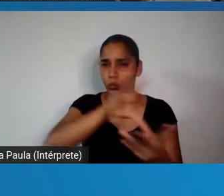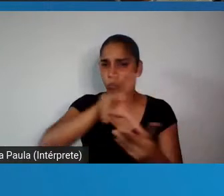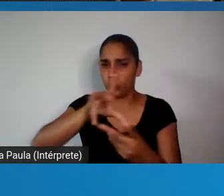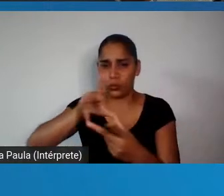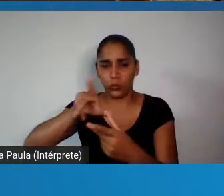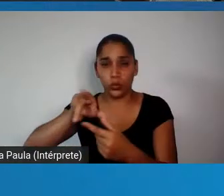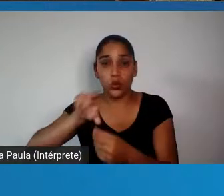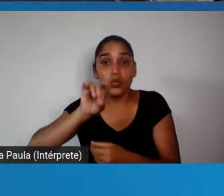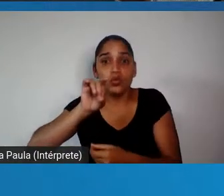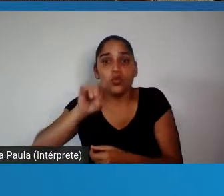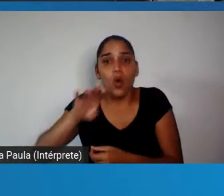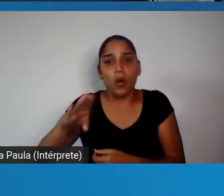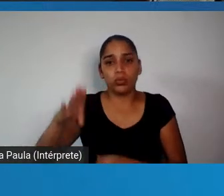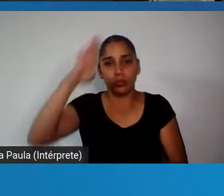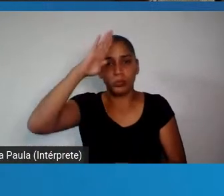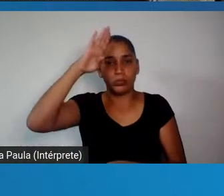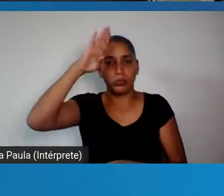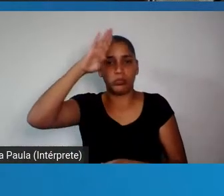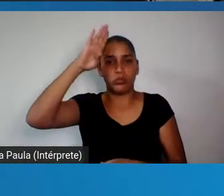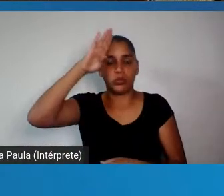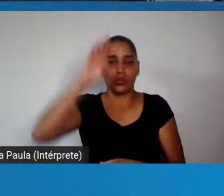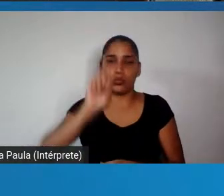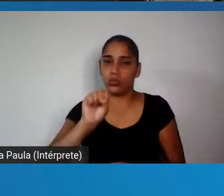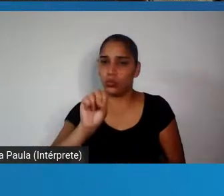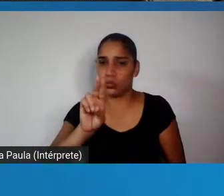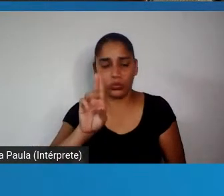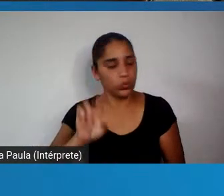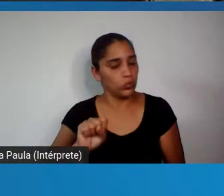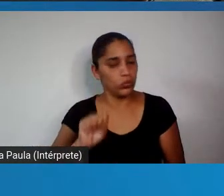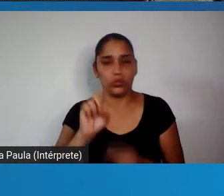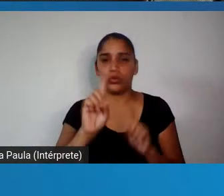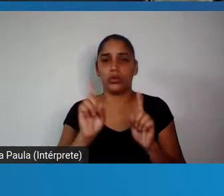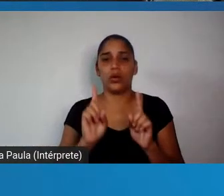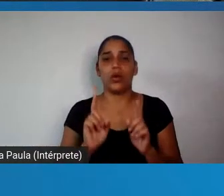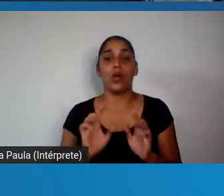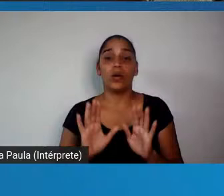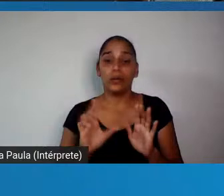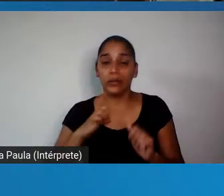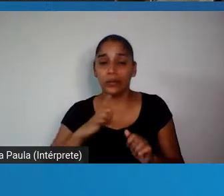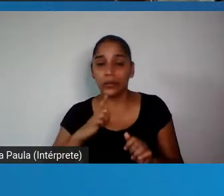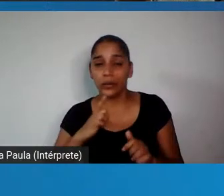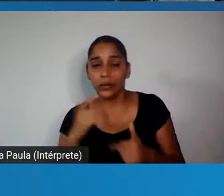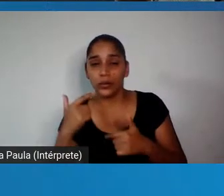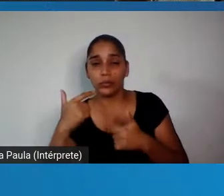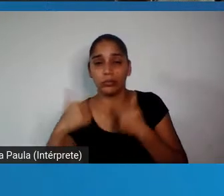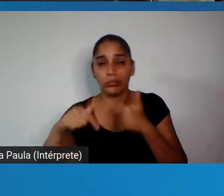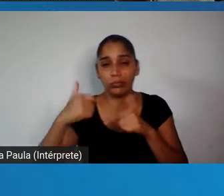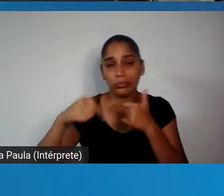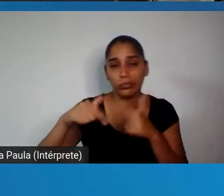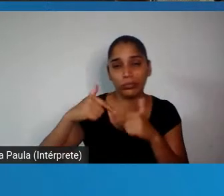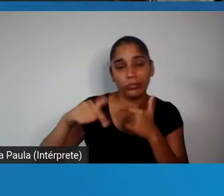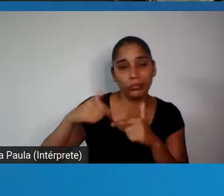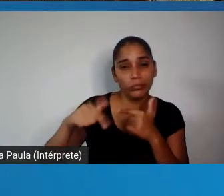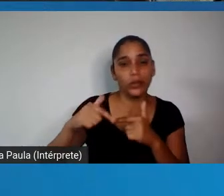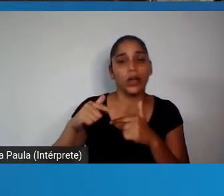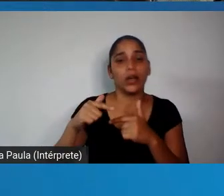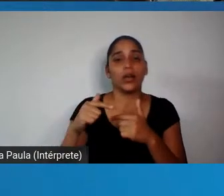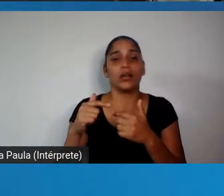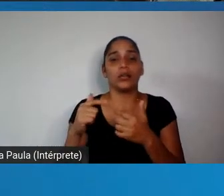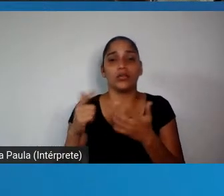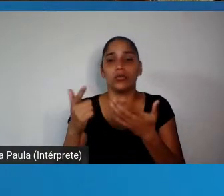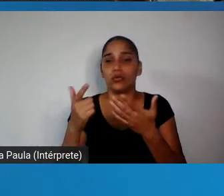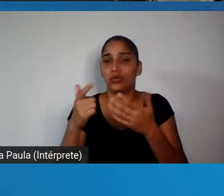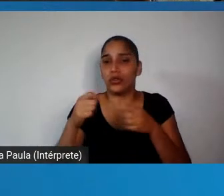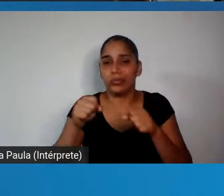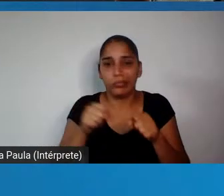só a militarização do SUS que foi altamente prejudicial. Houve um trabalho consistente de desmontagem,